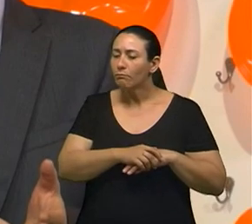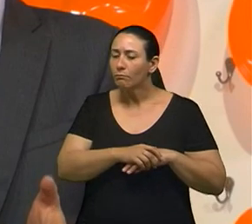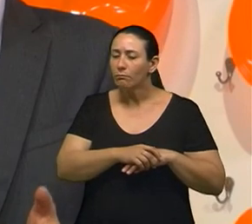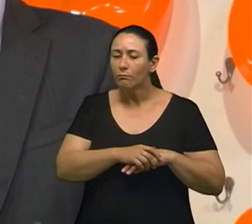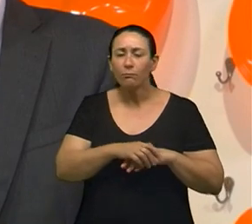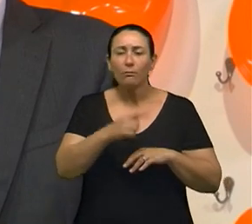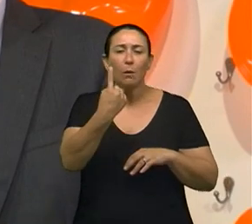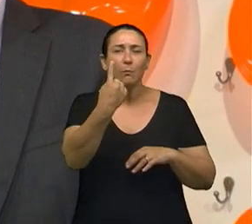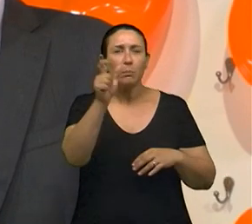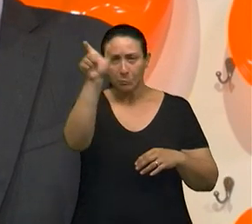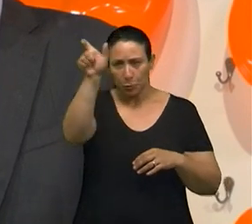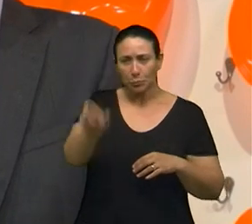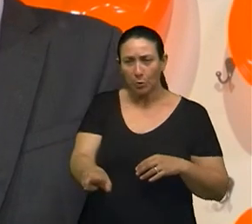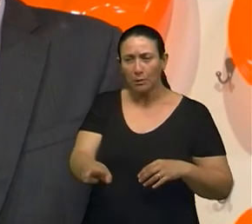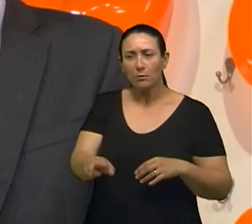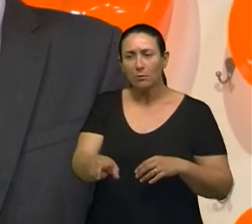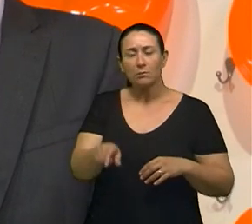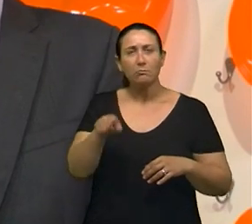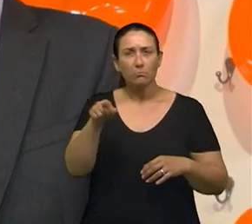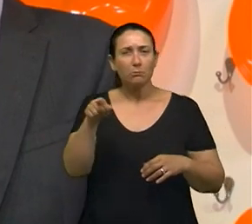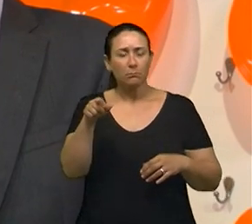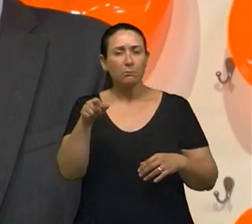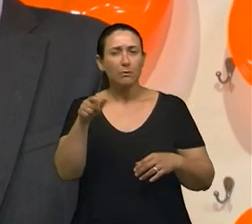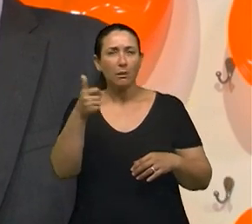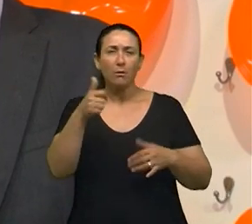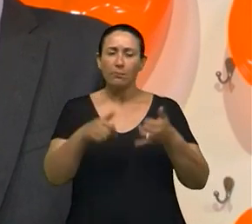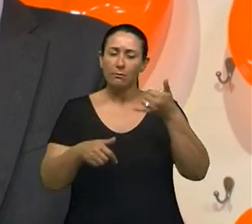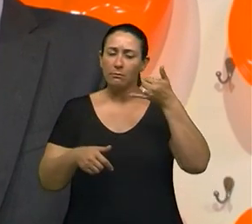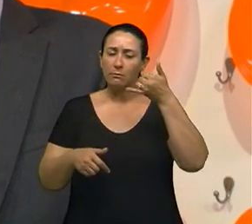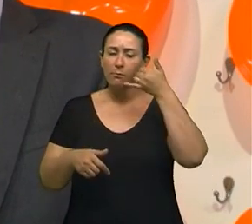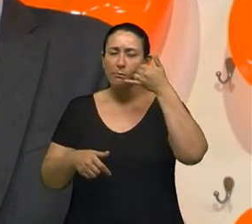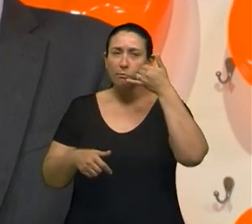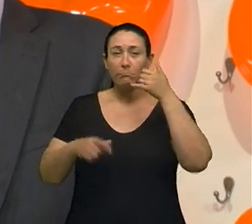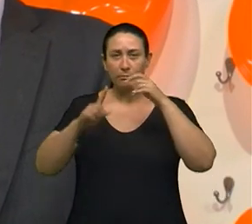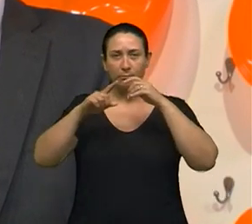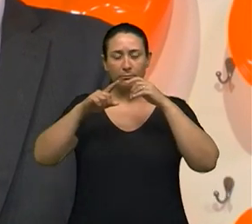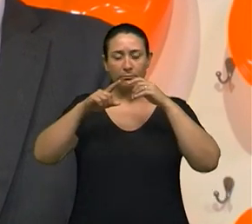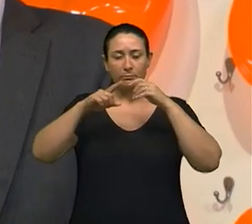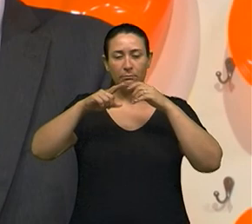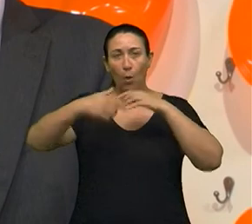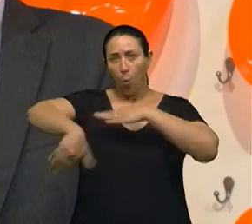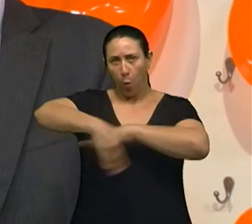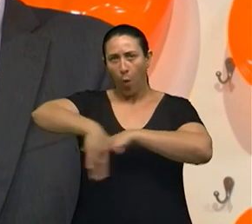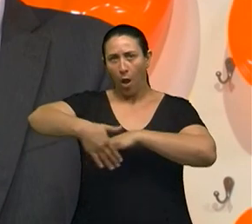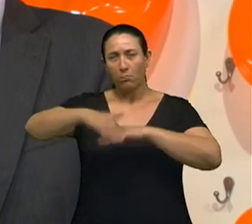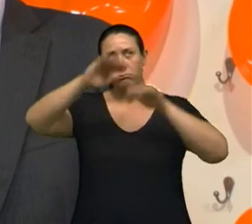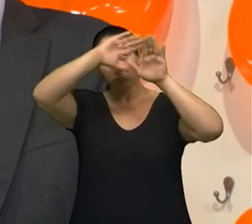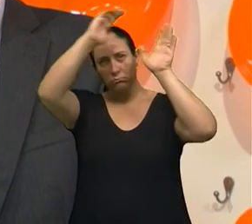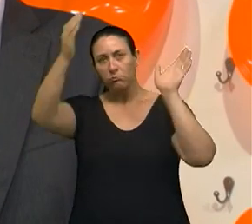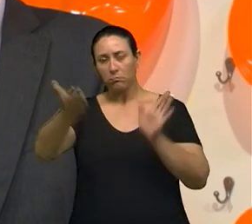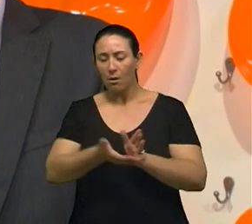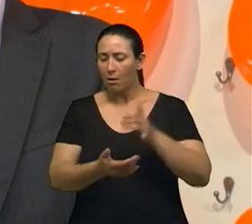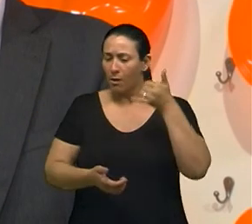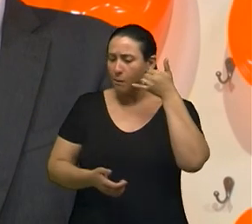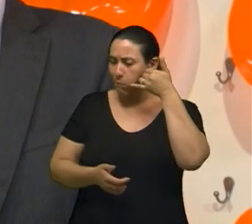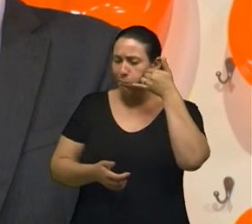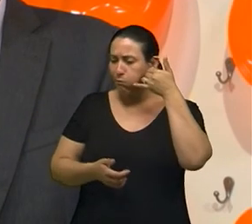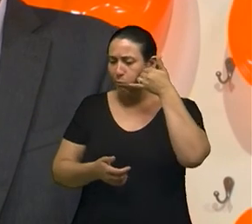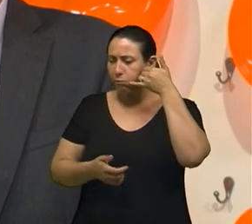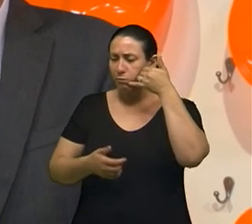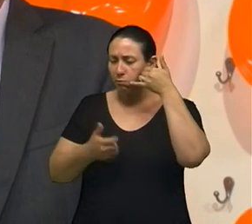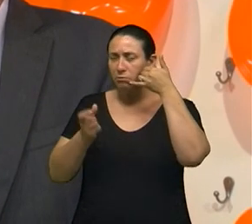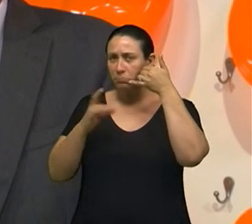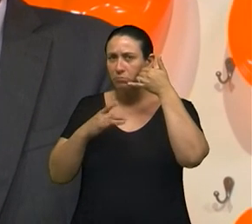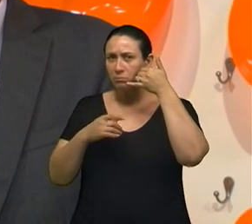uma pessoa que estava falando ao telefone público e quando desliga o telefone,